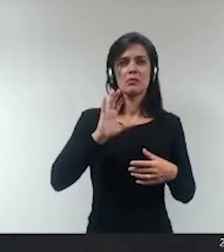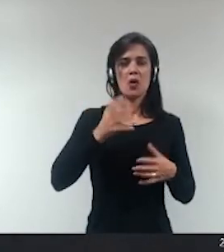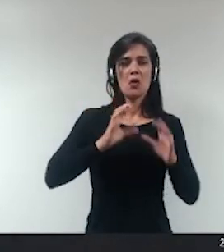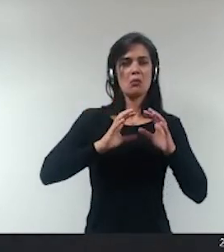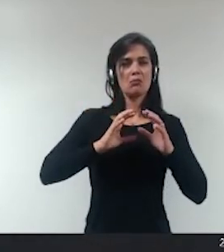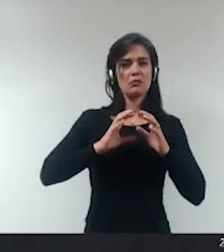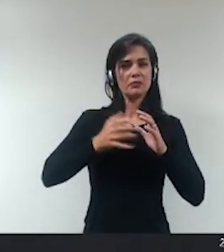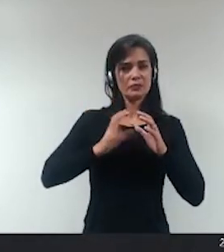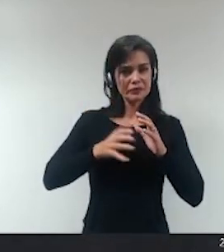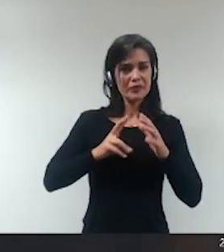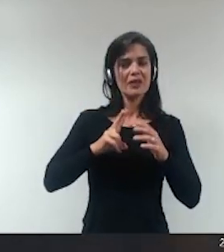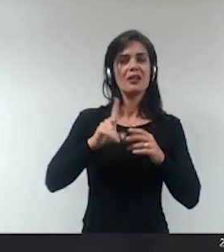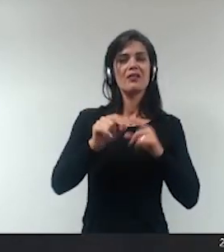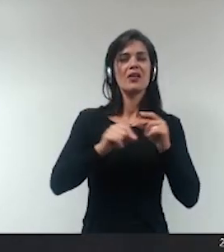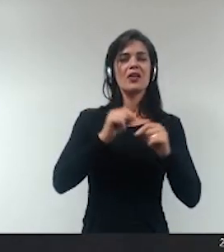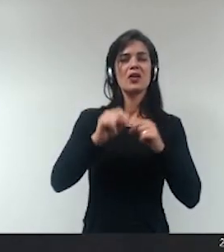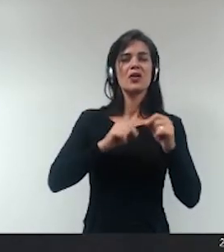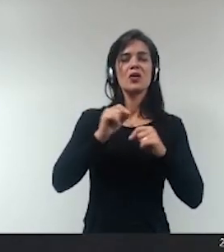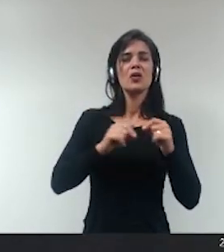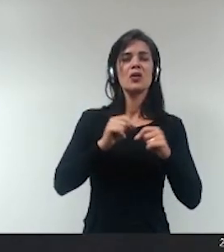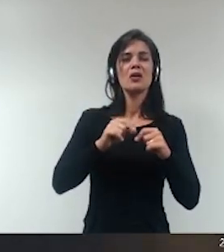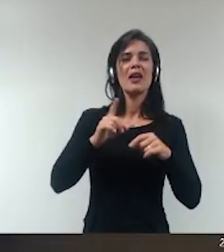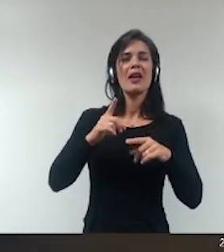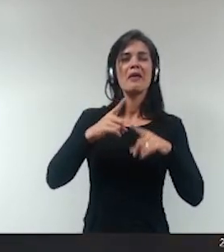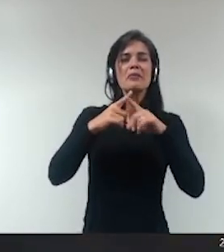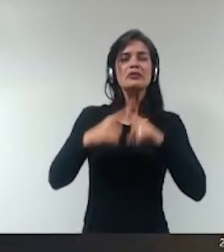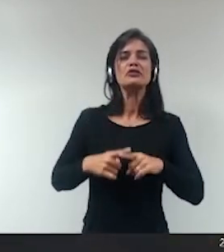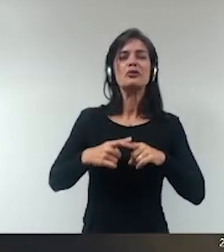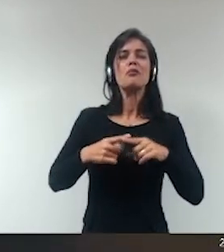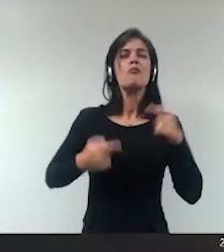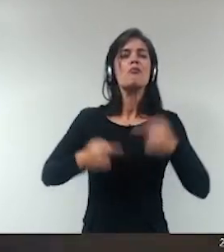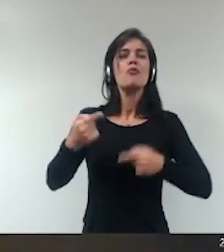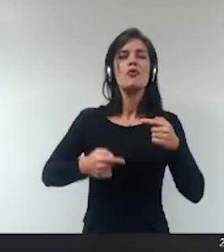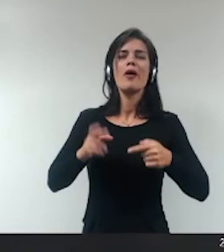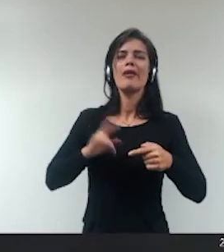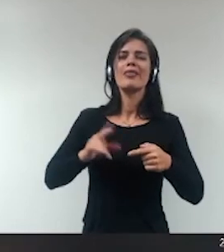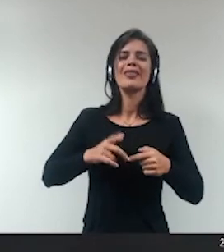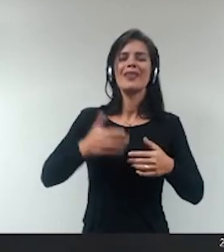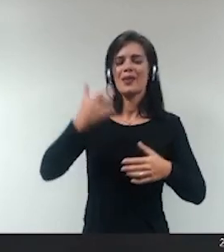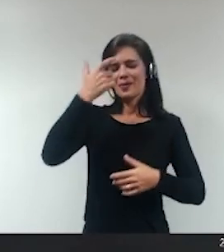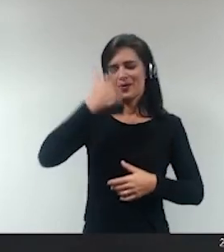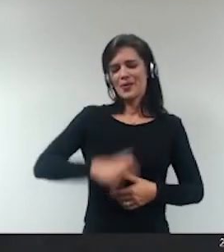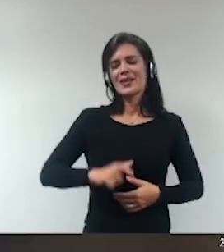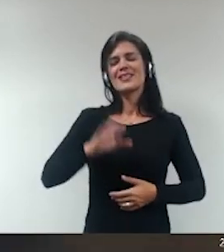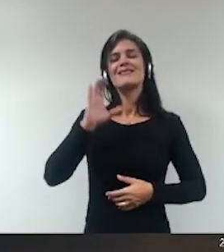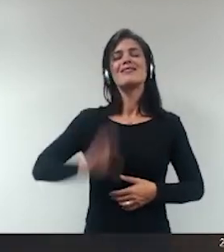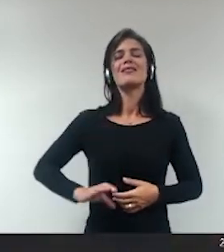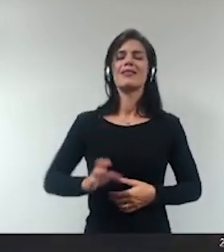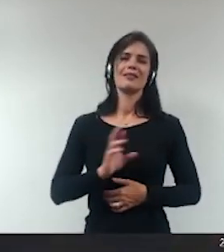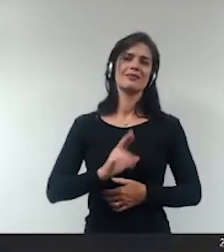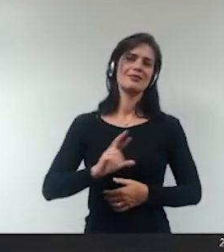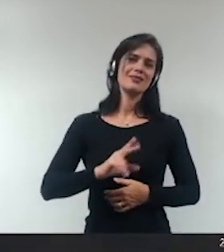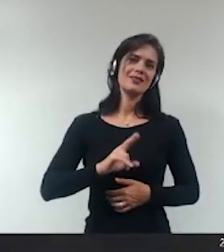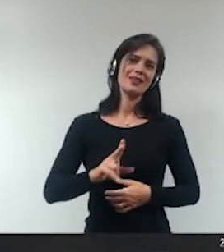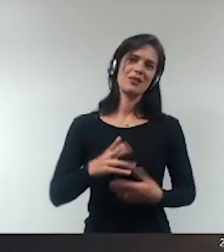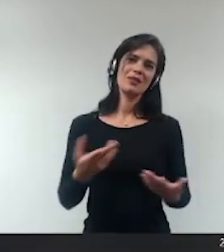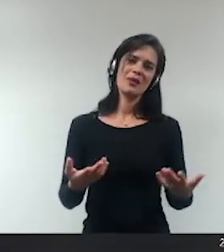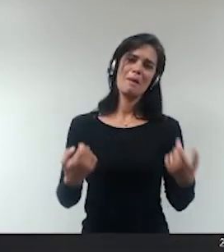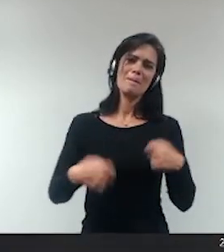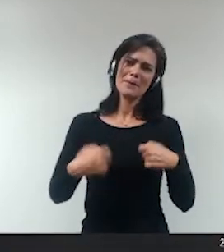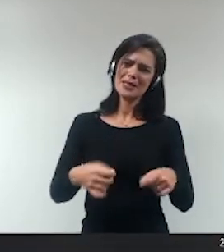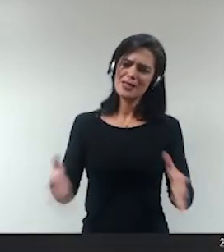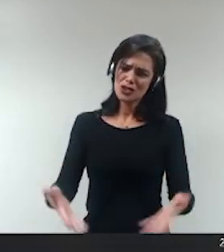motivado mais pela disputa política e não pelo ato de cidadania do controle social que deveria ser estimulado